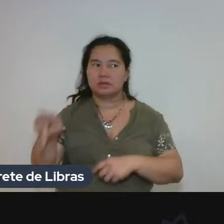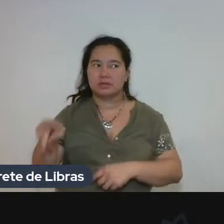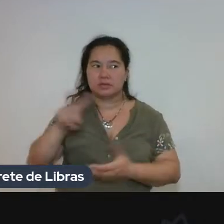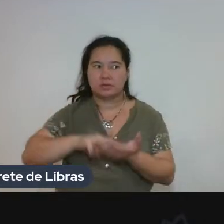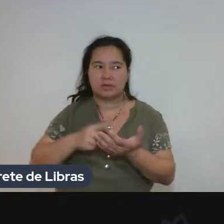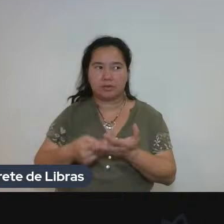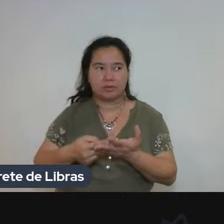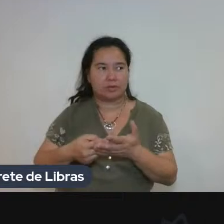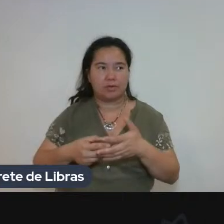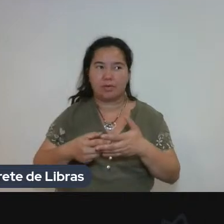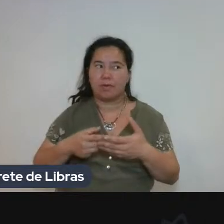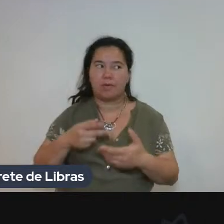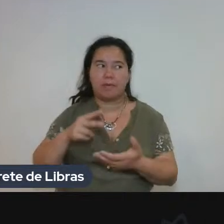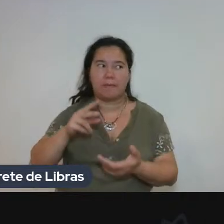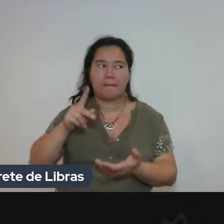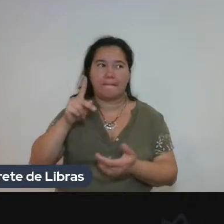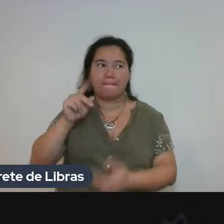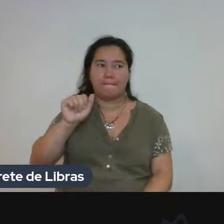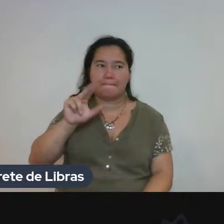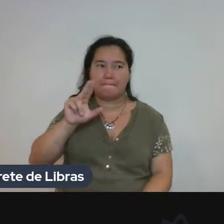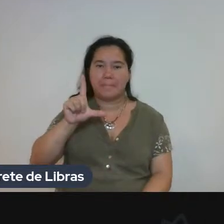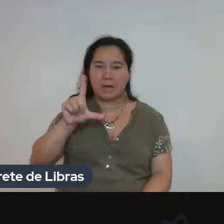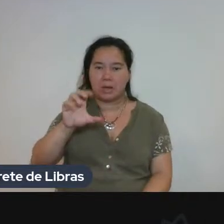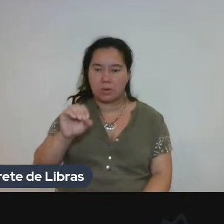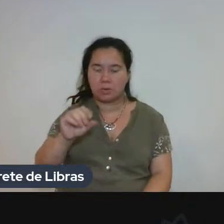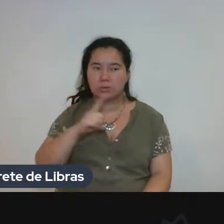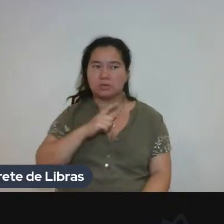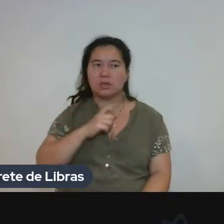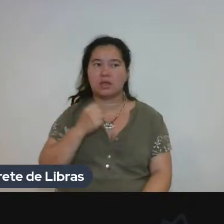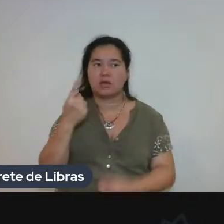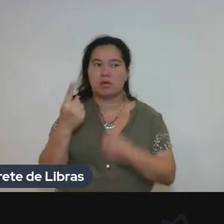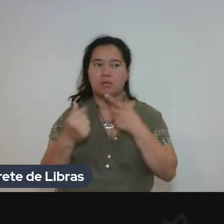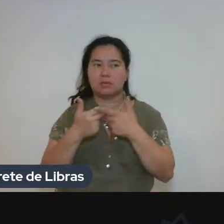particularidades, sobre algumas pessoas que Freud cita.